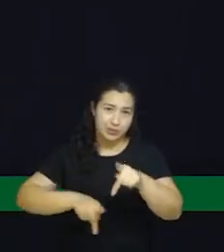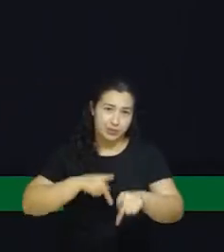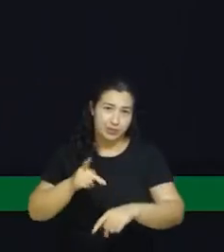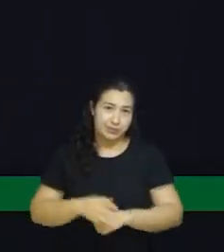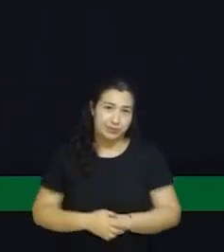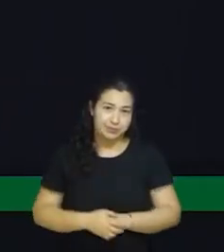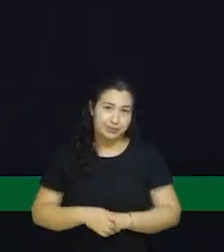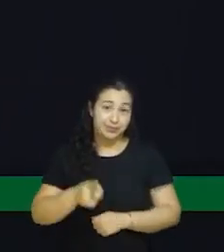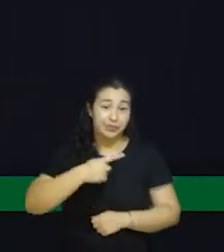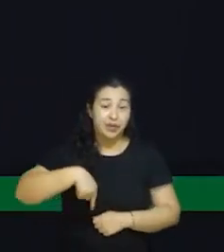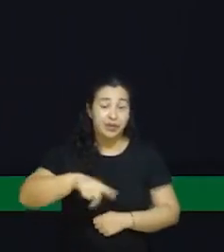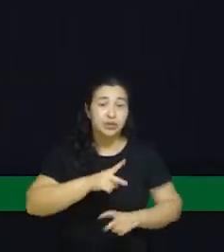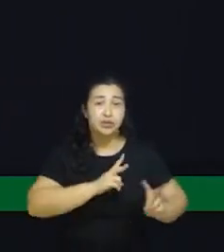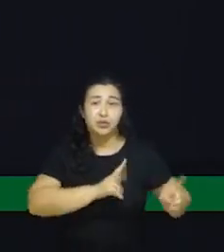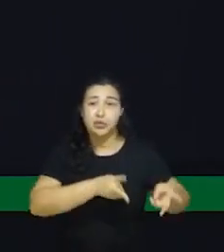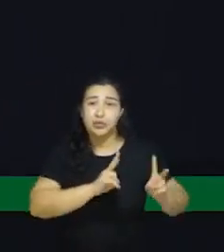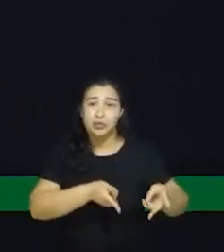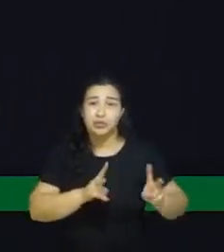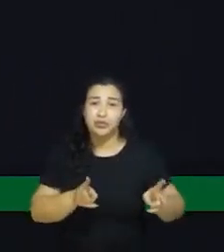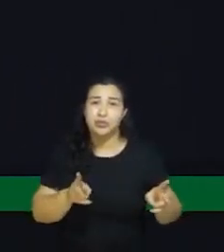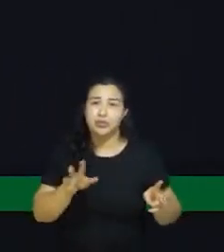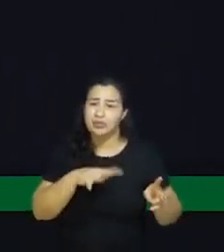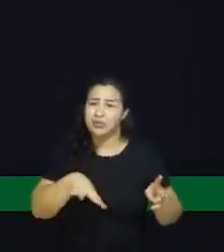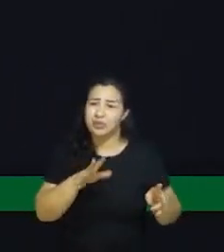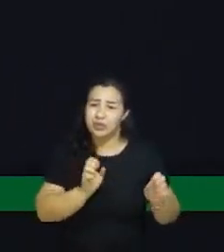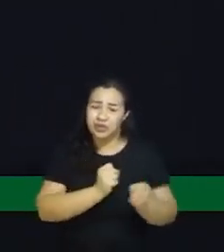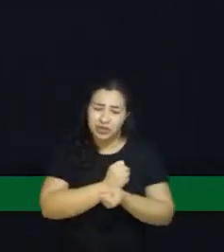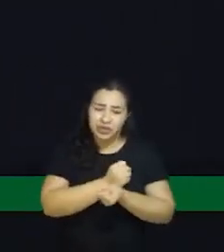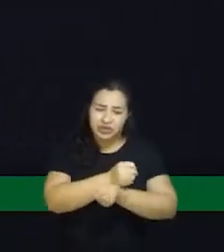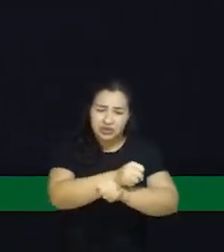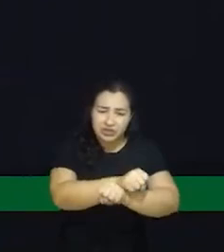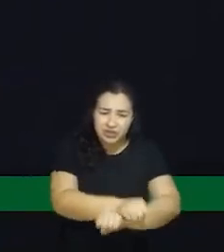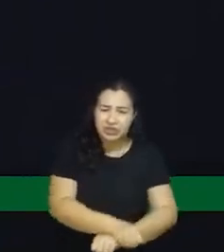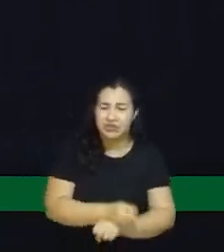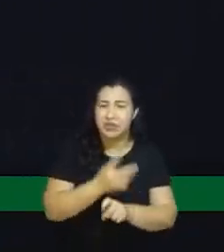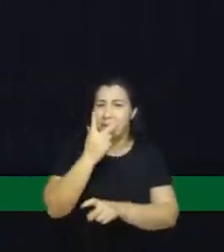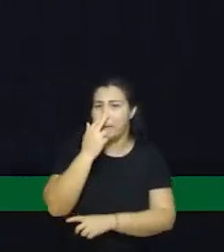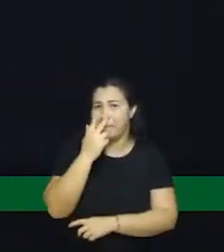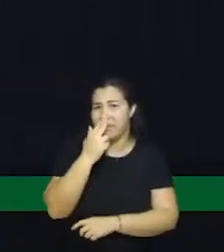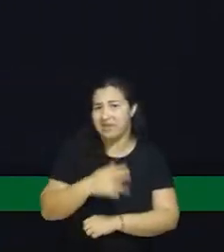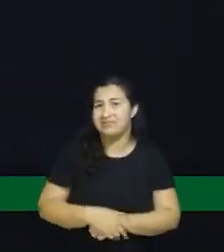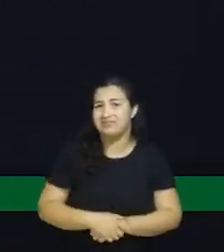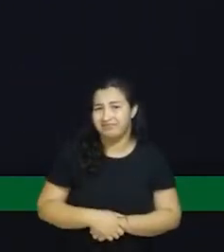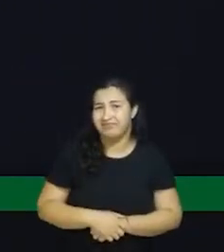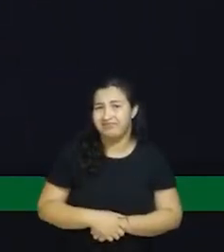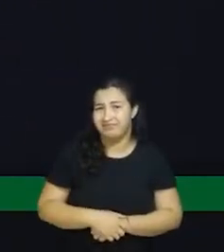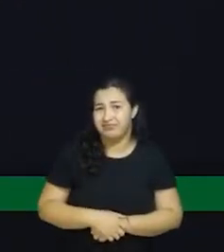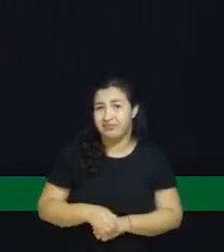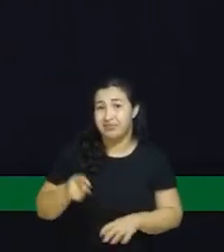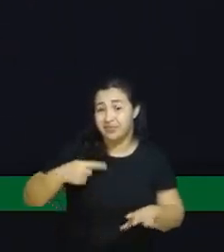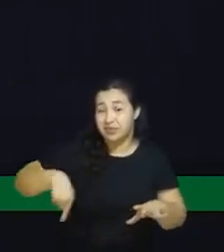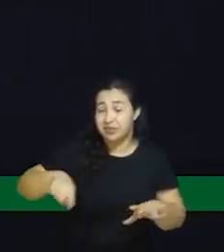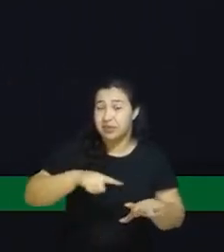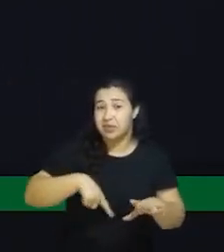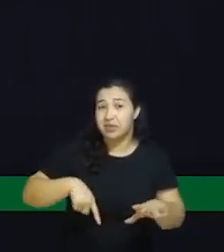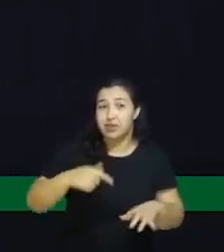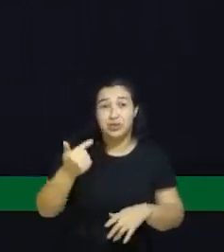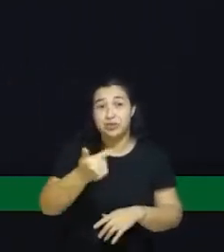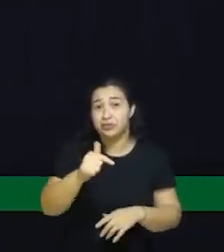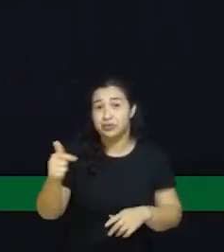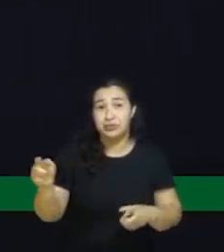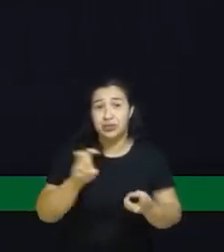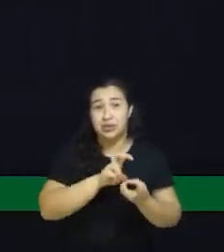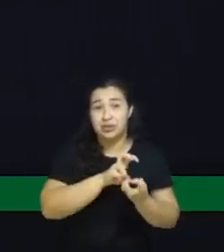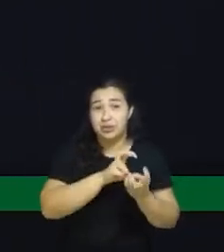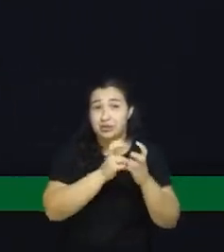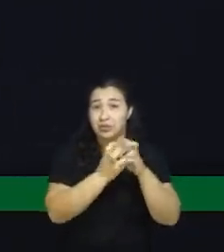a gente continua no escuro 300 anos de escravidão e estamos aí remando ainda, não temos capoeira nas escolas,